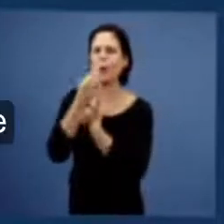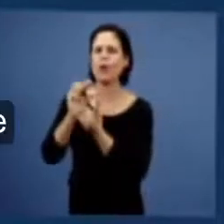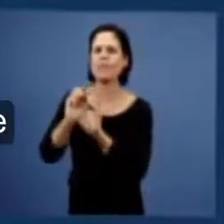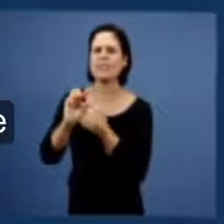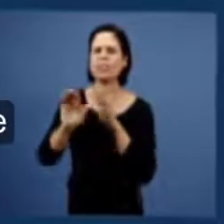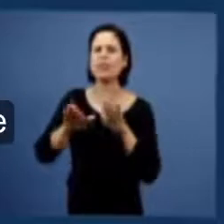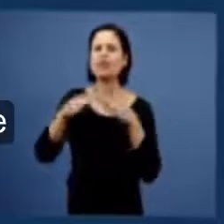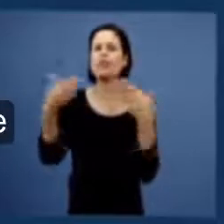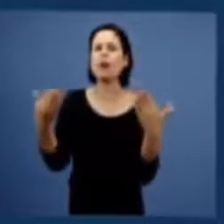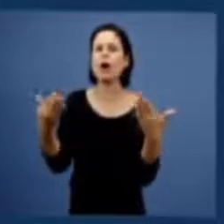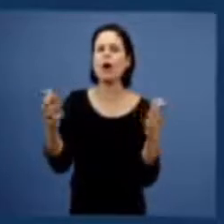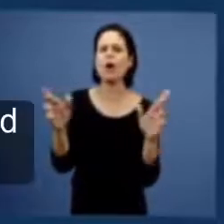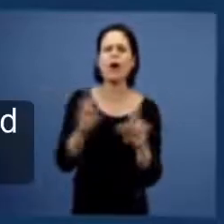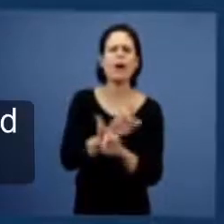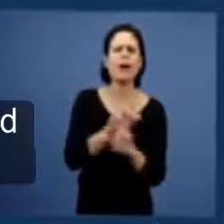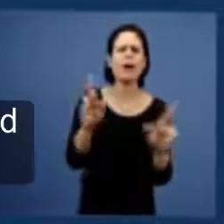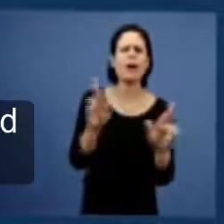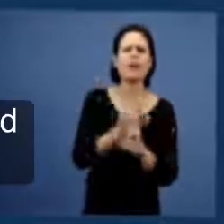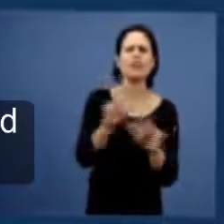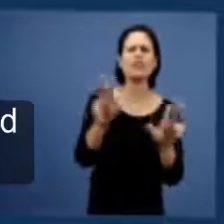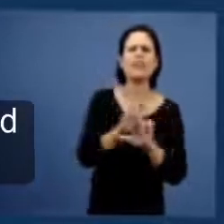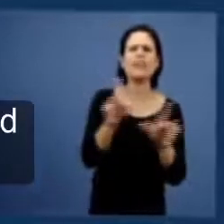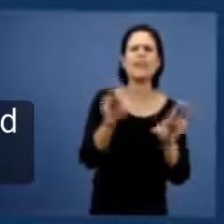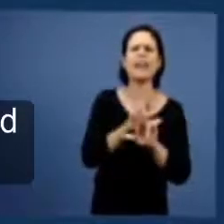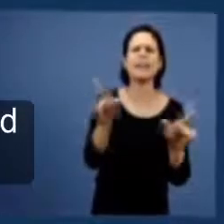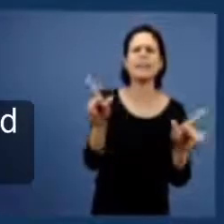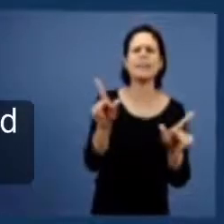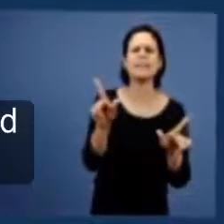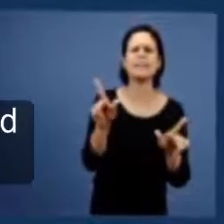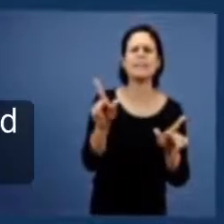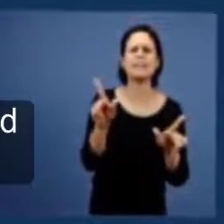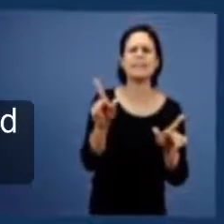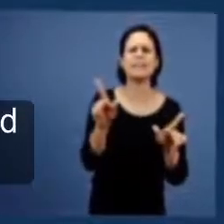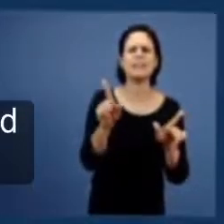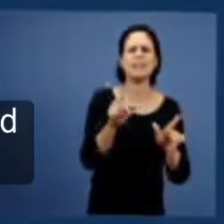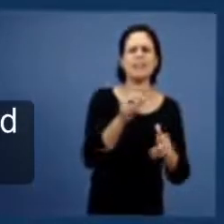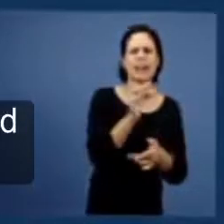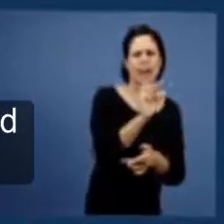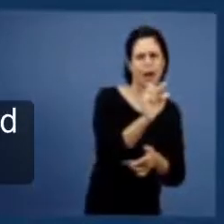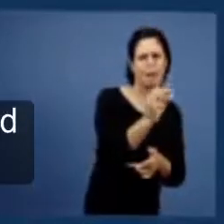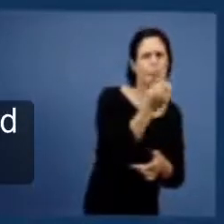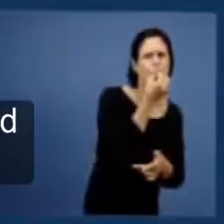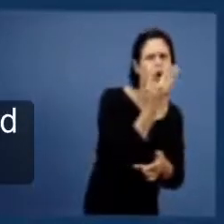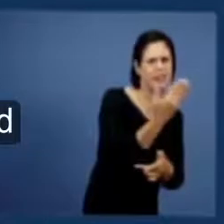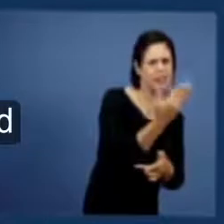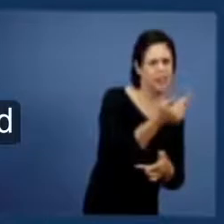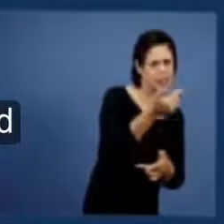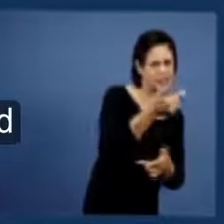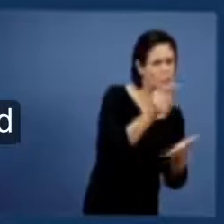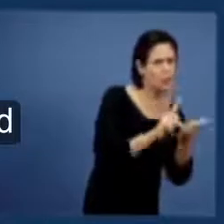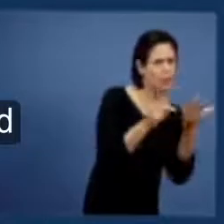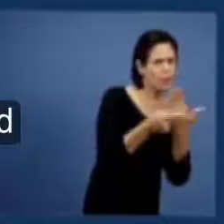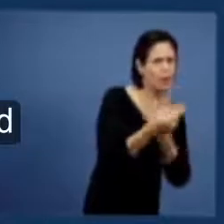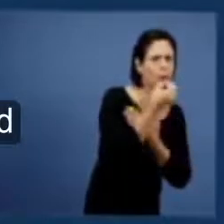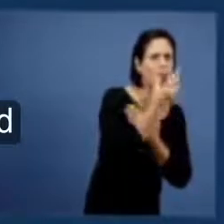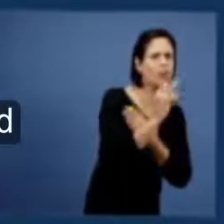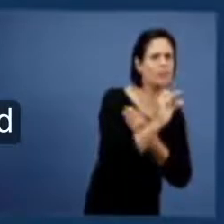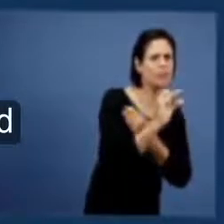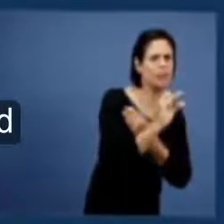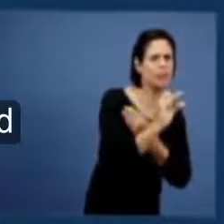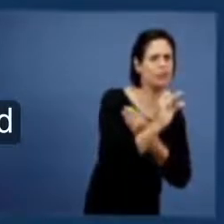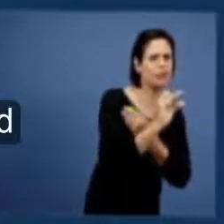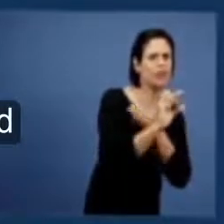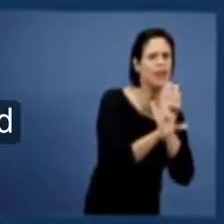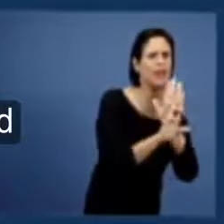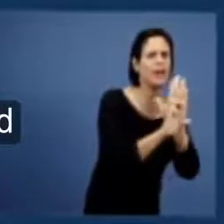qual é a diferença nominal e o que representam de um lado a boa semente da segunda parábola e